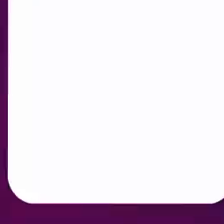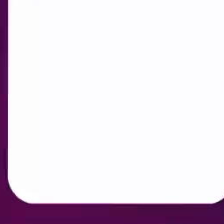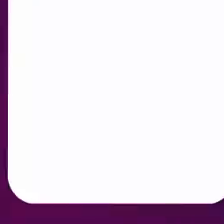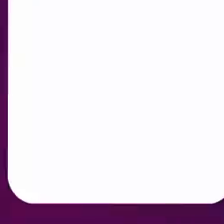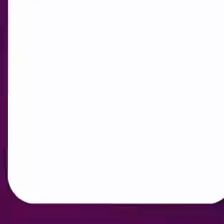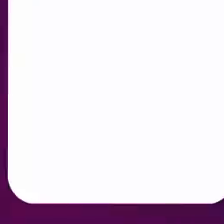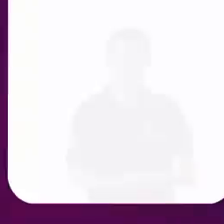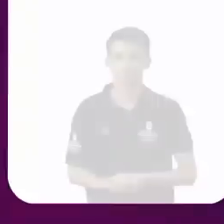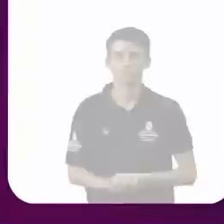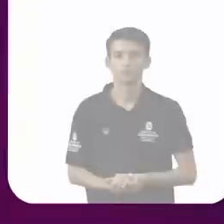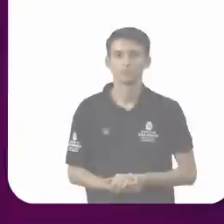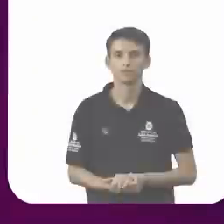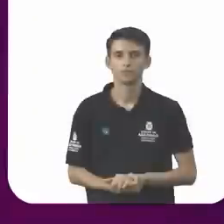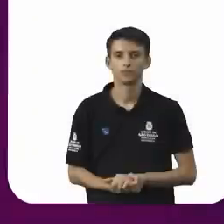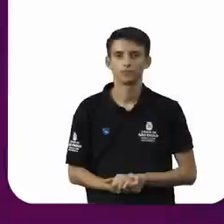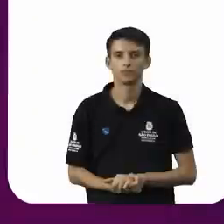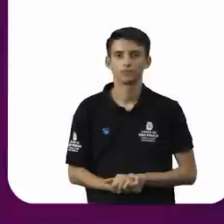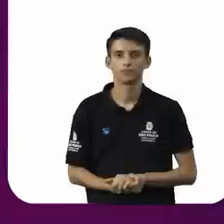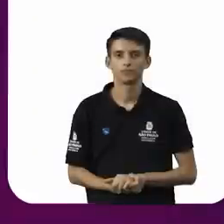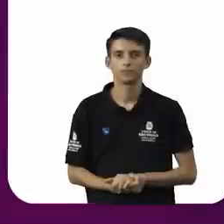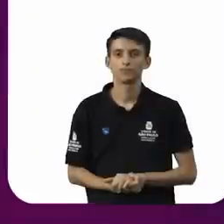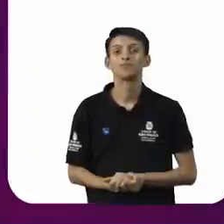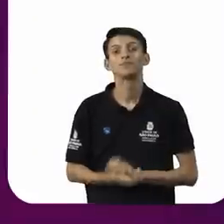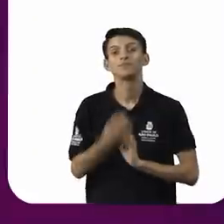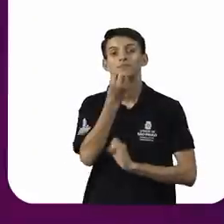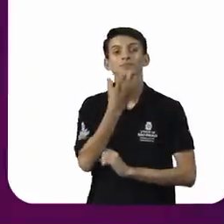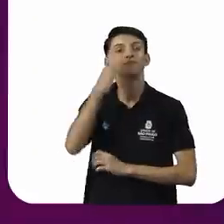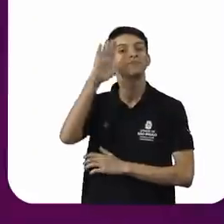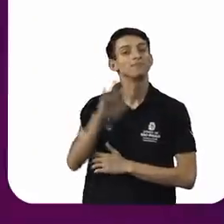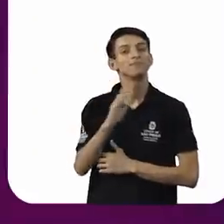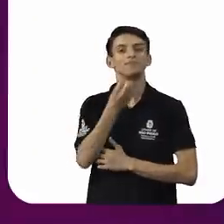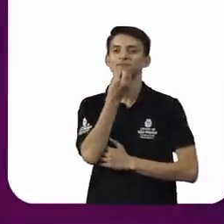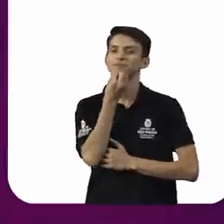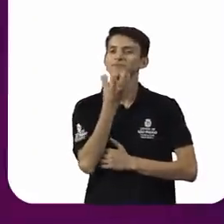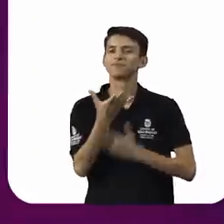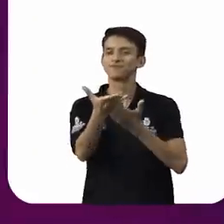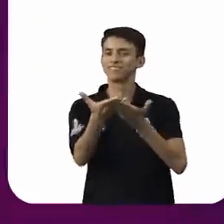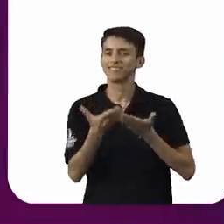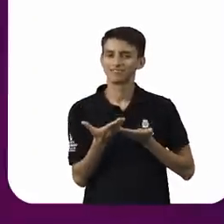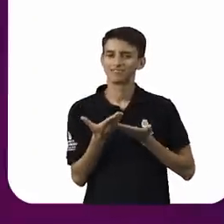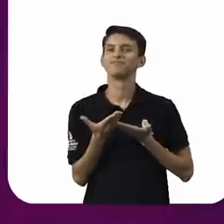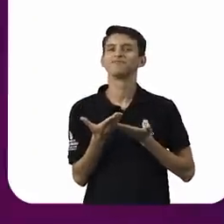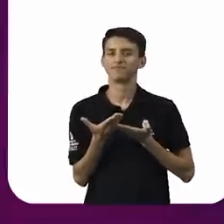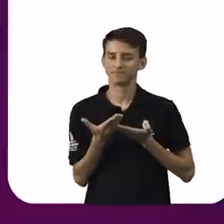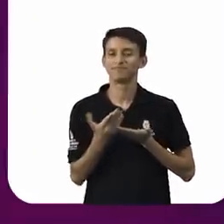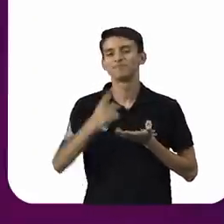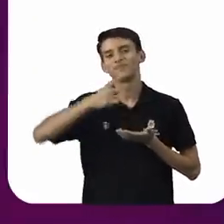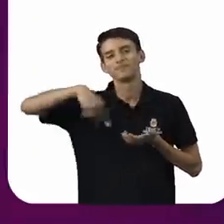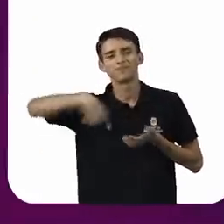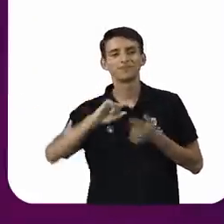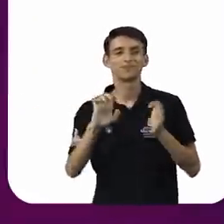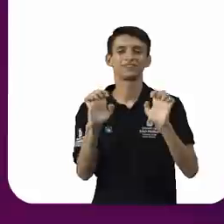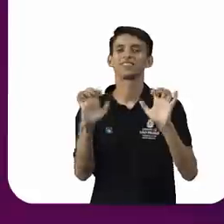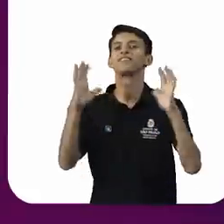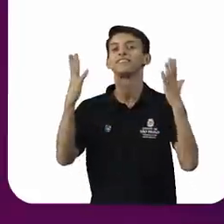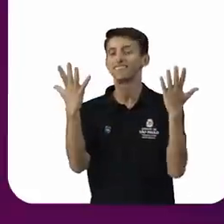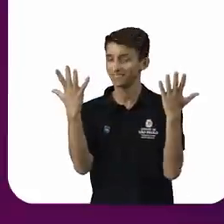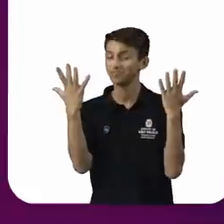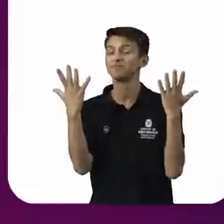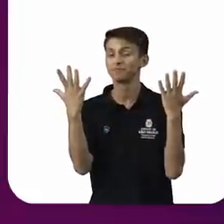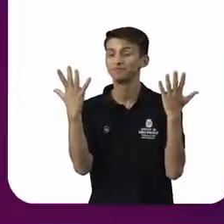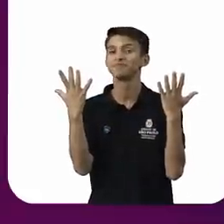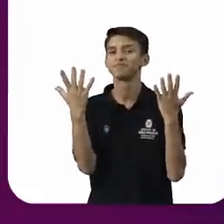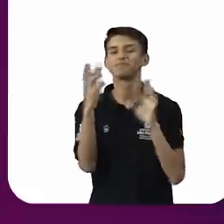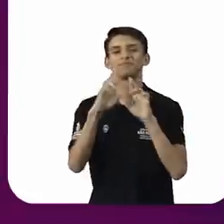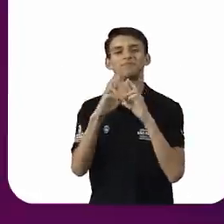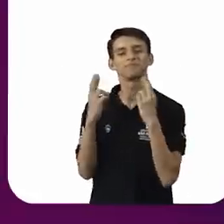e até Boa tarde, sejam todos bem-vindos e bem-vindas ao nosso evento Rodas de